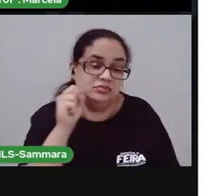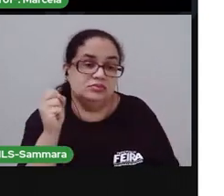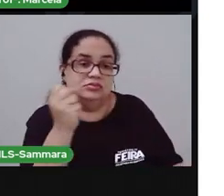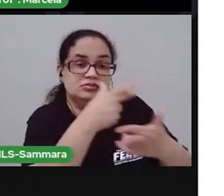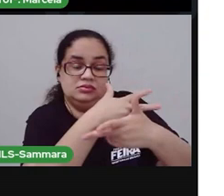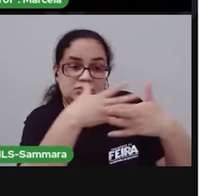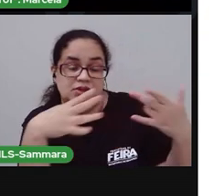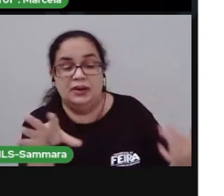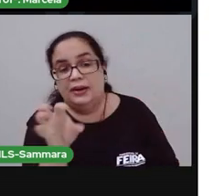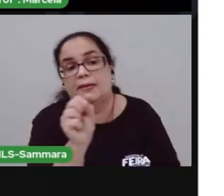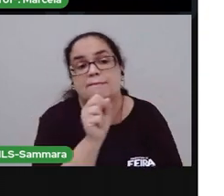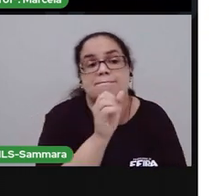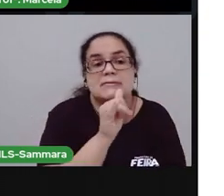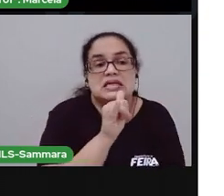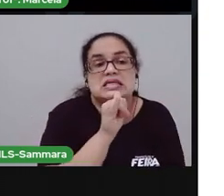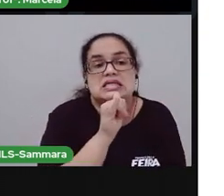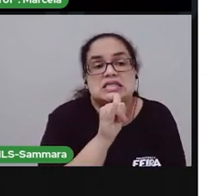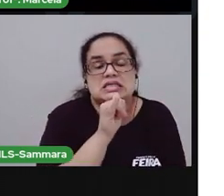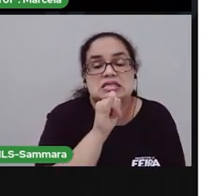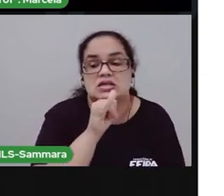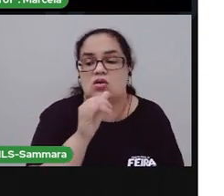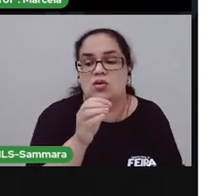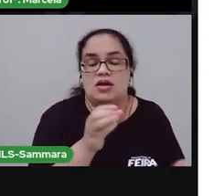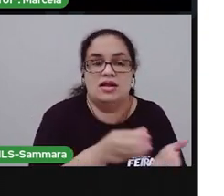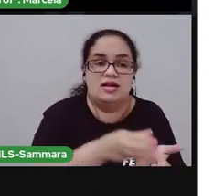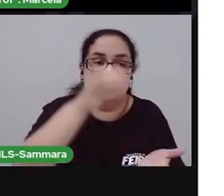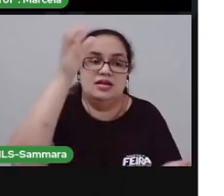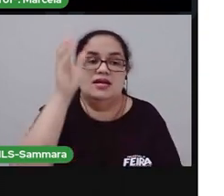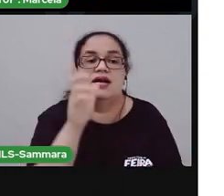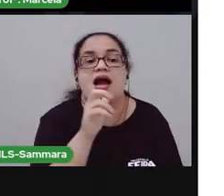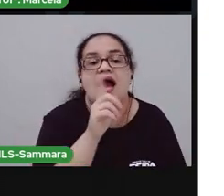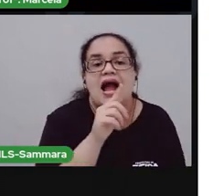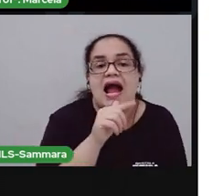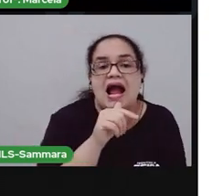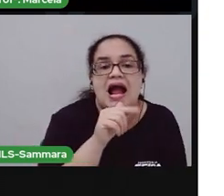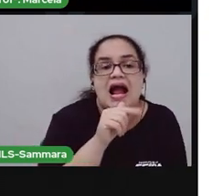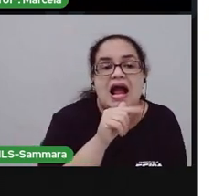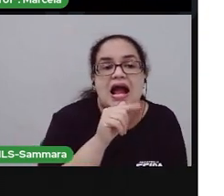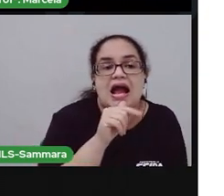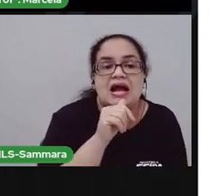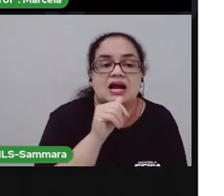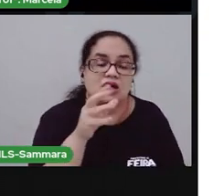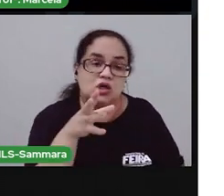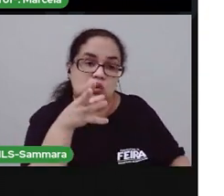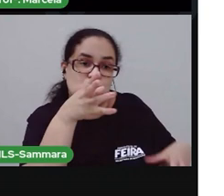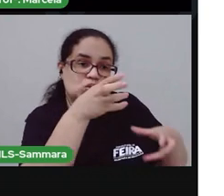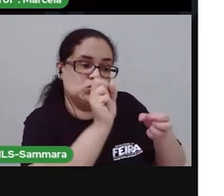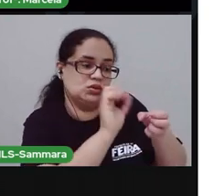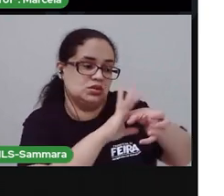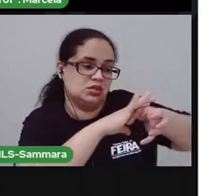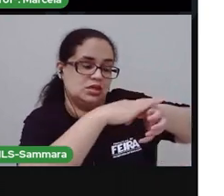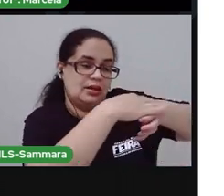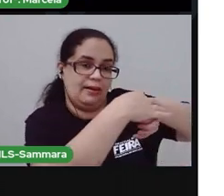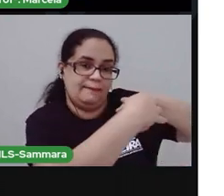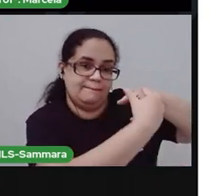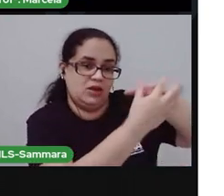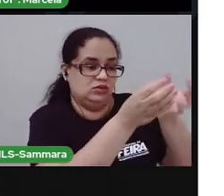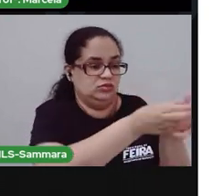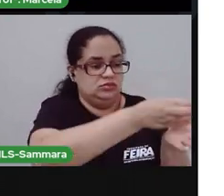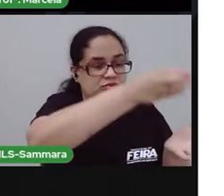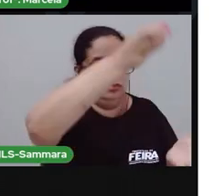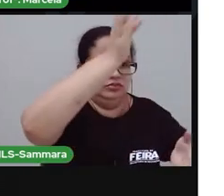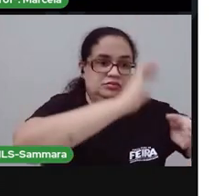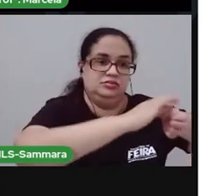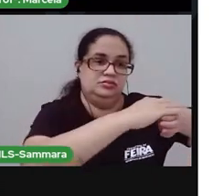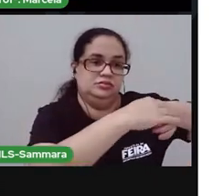A mão. Por exemplo, olha a minha garrafinha aqui. Na minha mão, eu consigo passar a mão pela